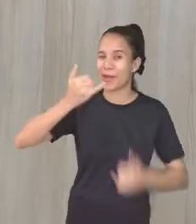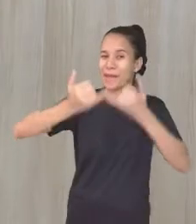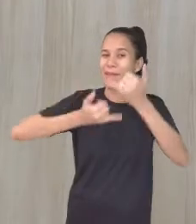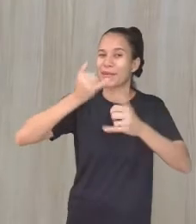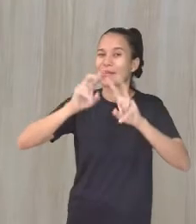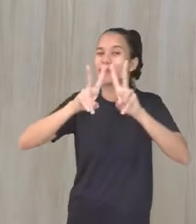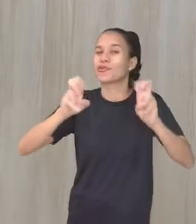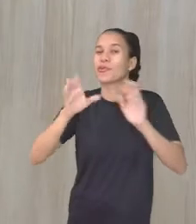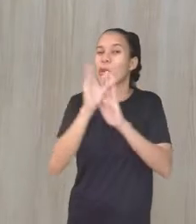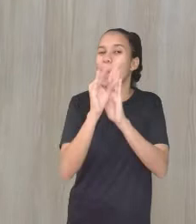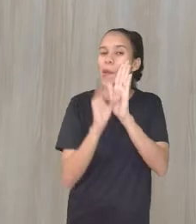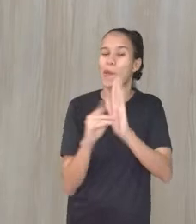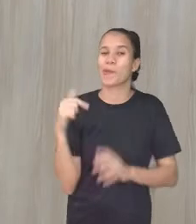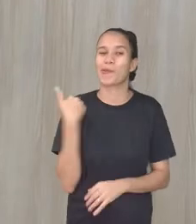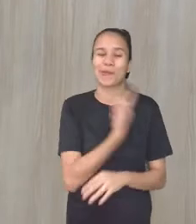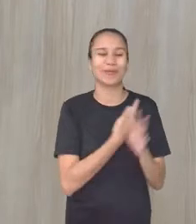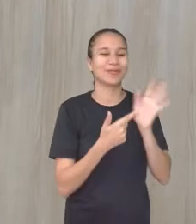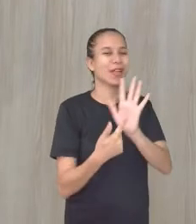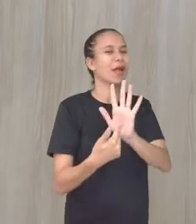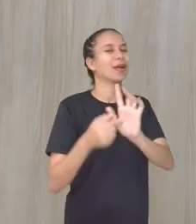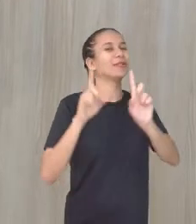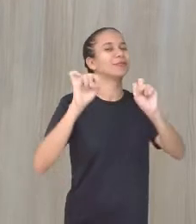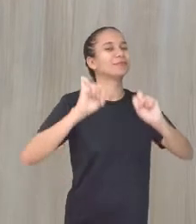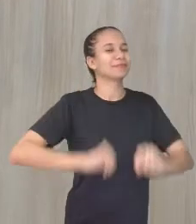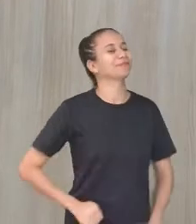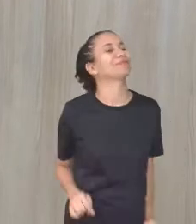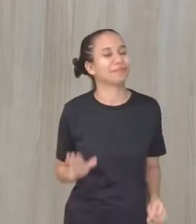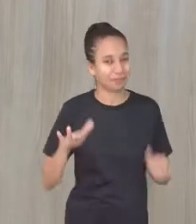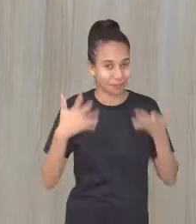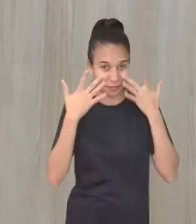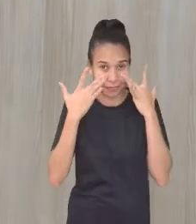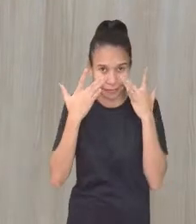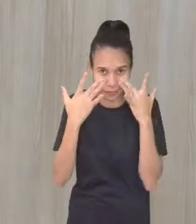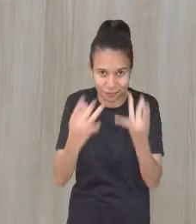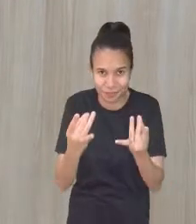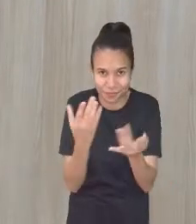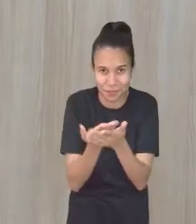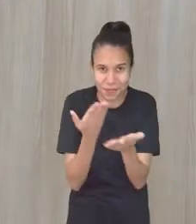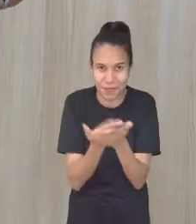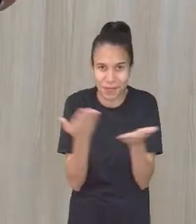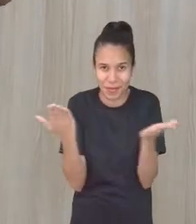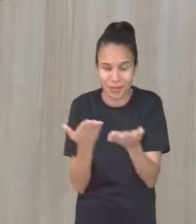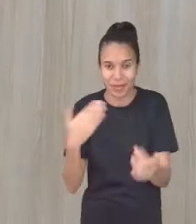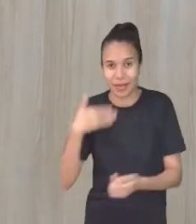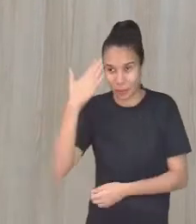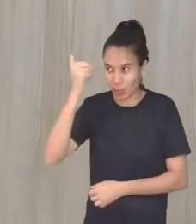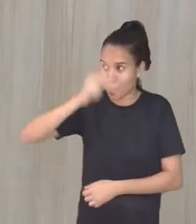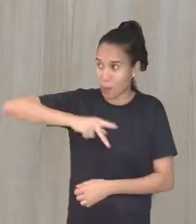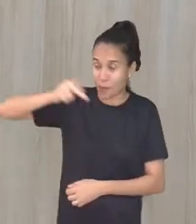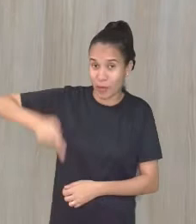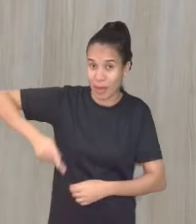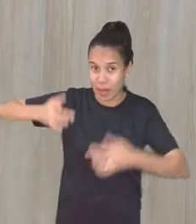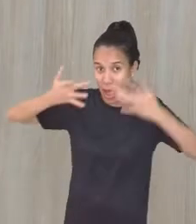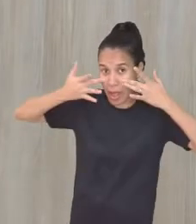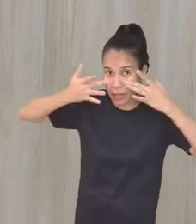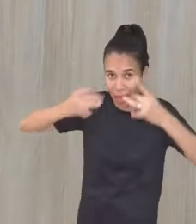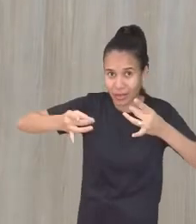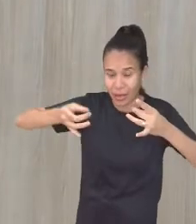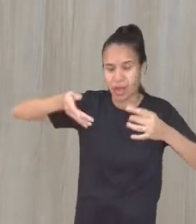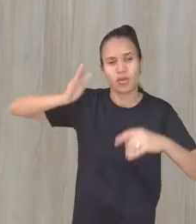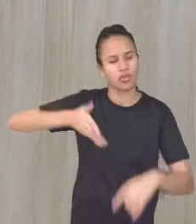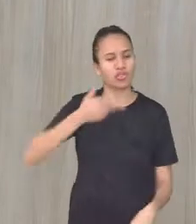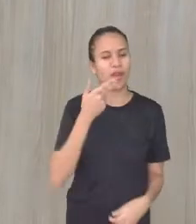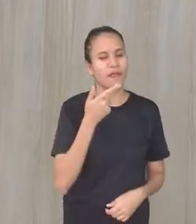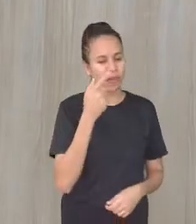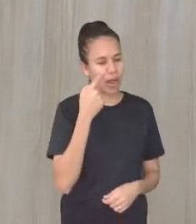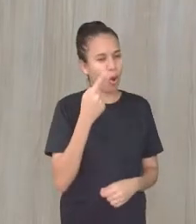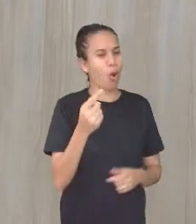ver com os conteúdos que eu estou apresentando aqui. Então vocês fiquem atentos, porque eu sei que a professora Cláudia está atenta. Porque eu já disse para